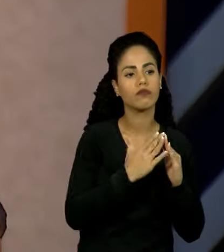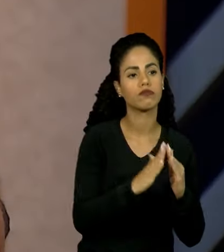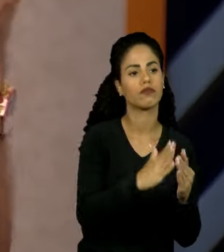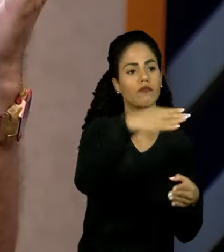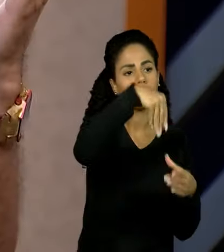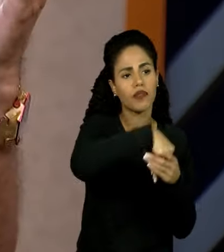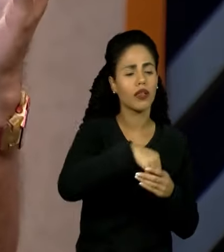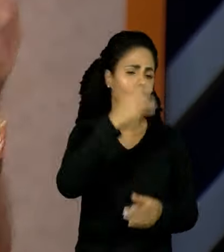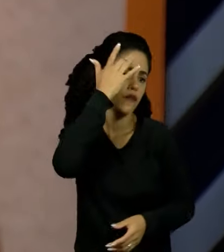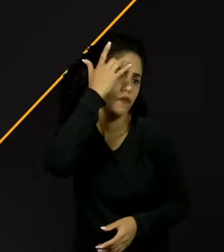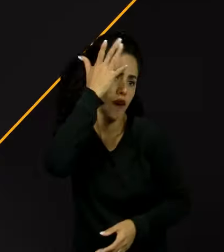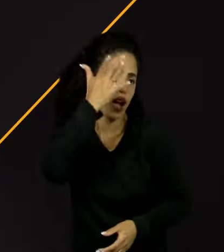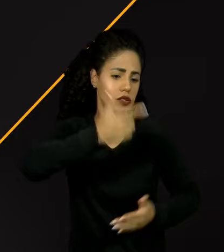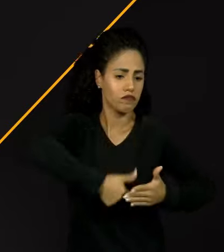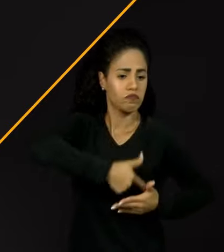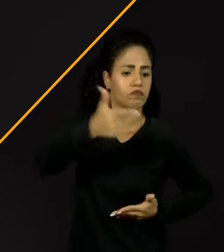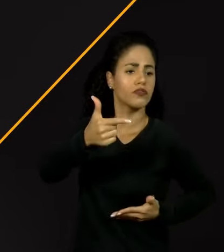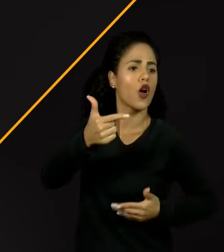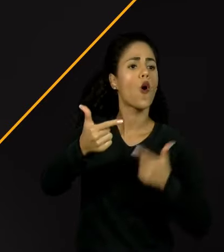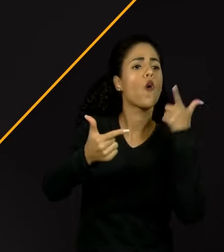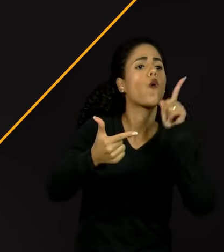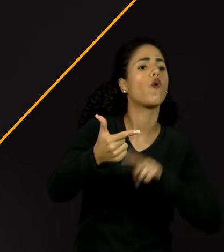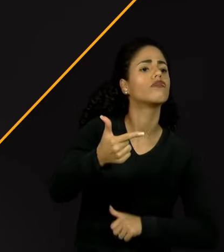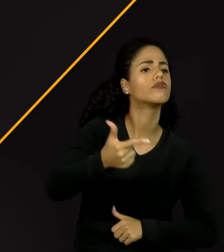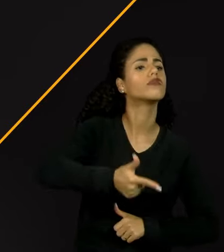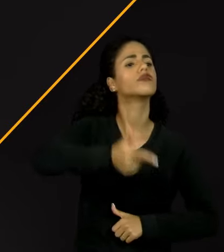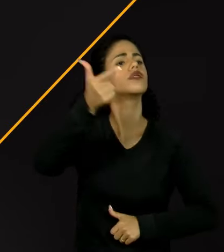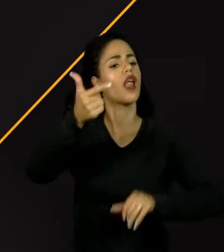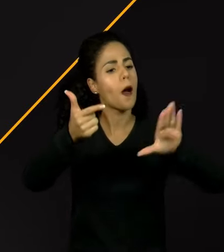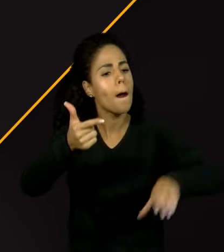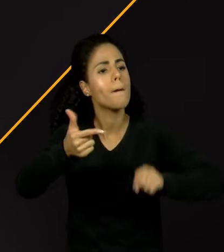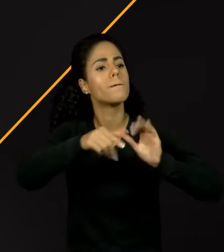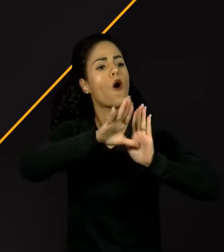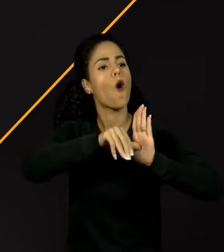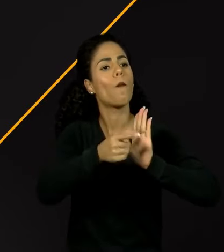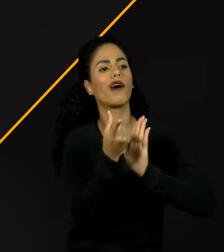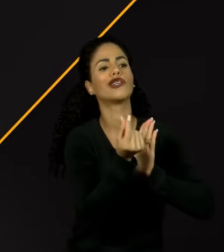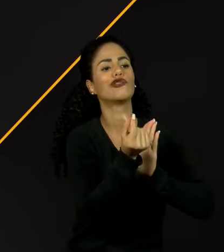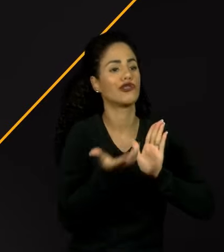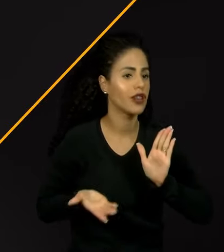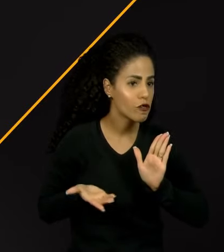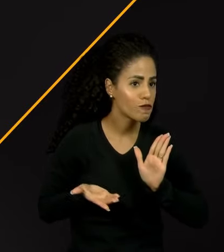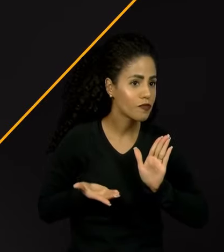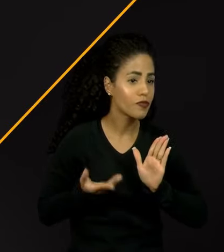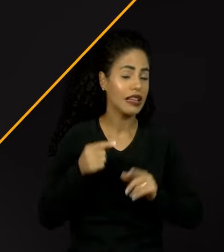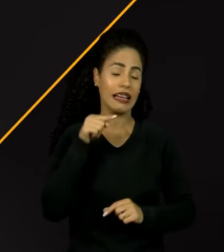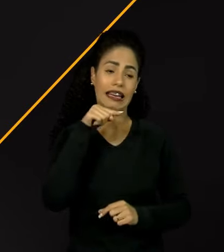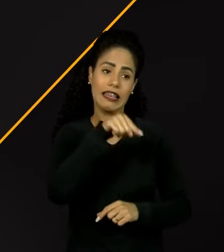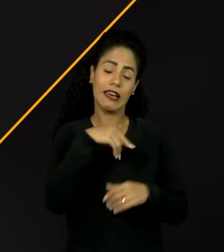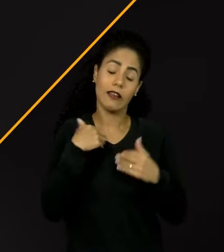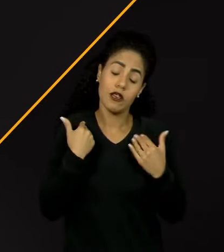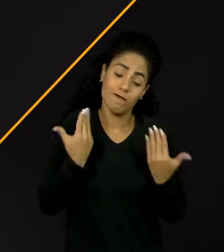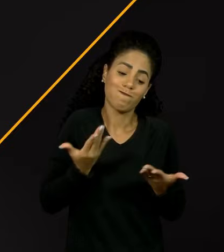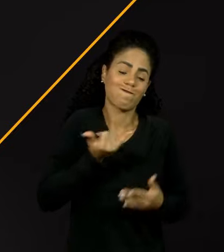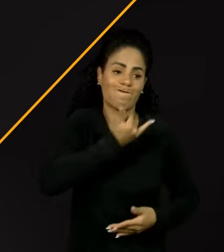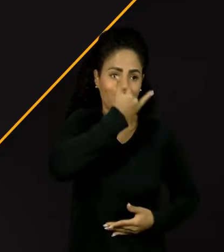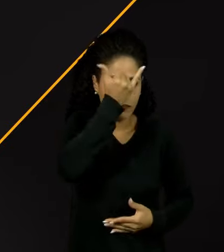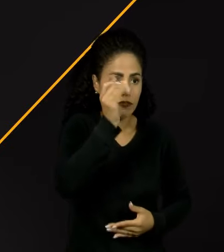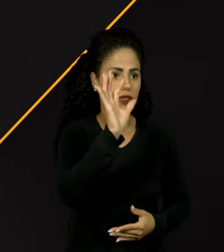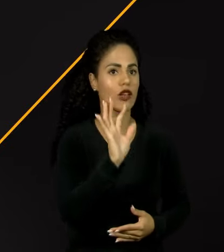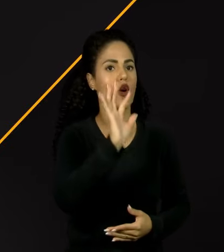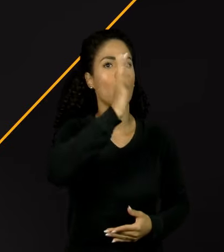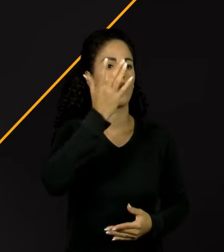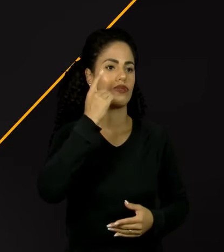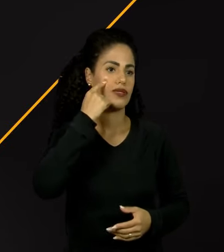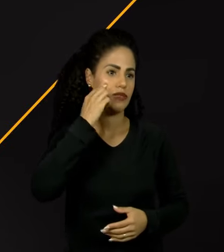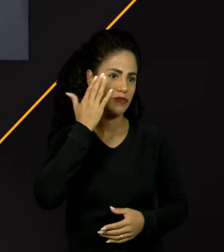Foi fácil arrumar um revólver e ir buscar um dinheiro pra realizar um sonho. Sonho esse que fica muito mais forte